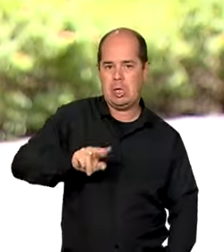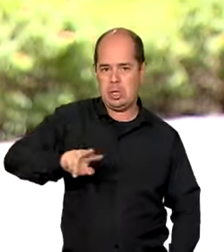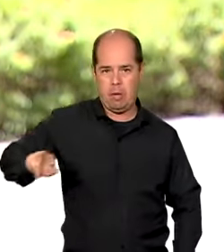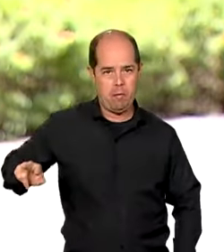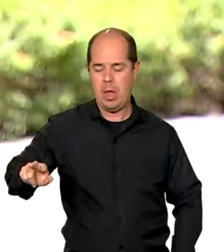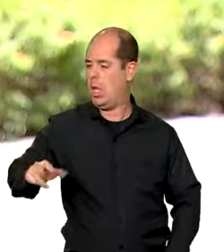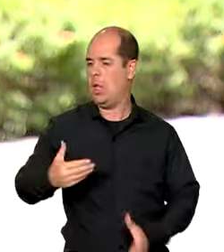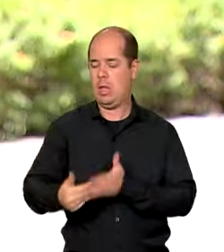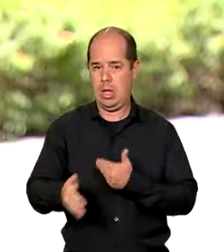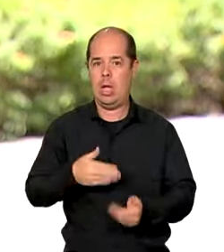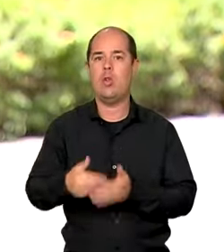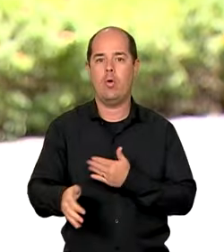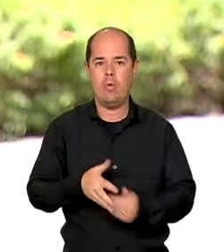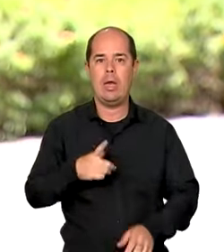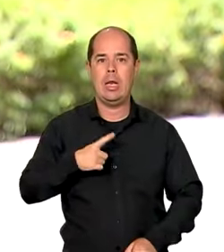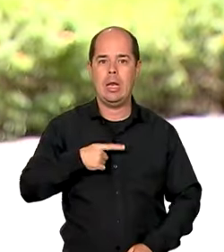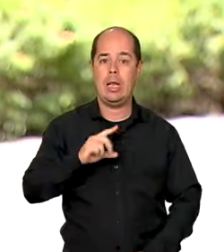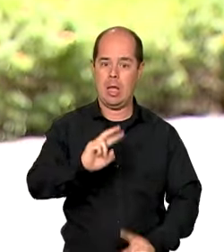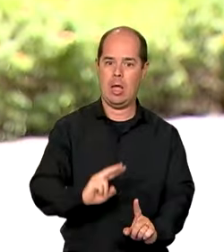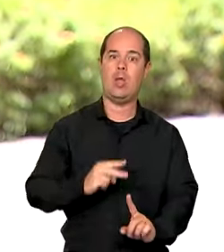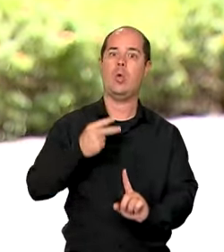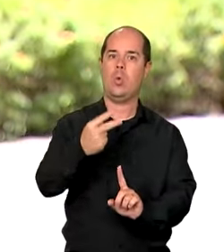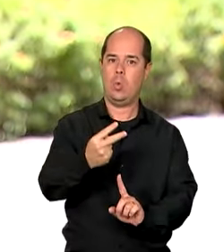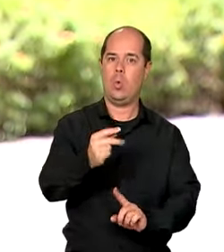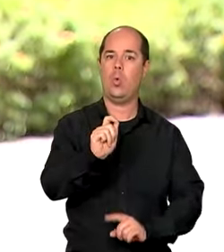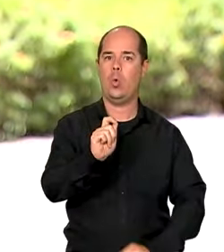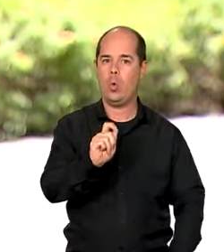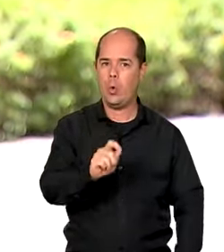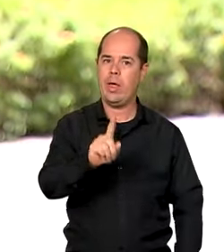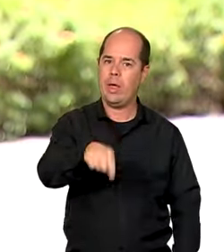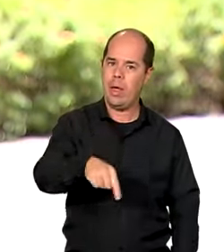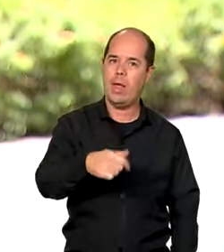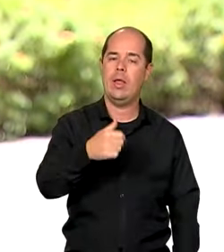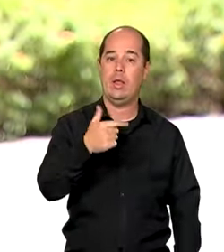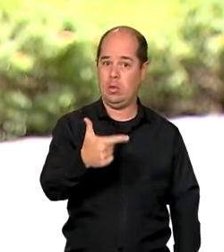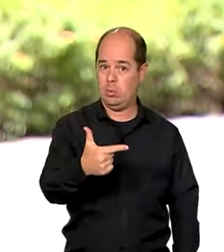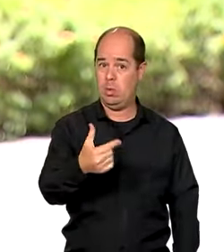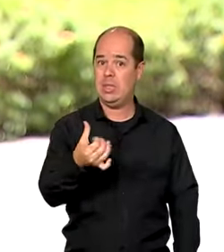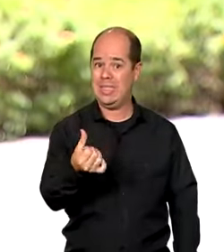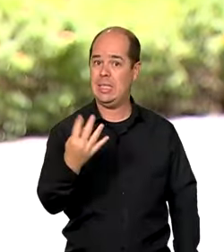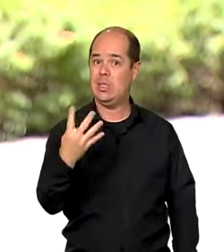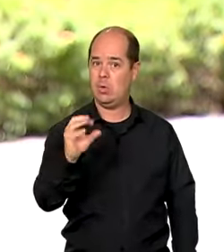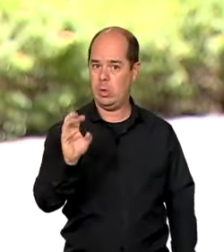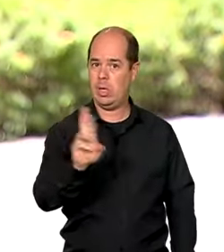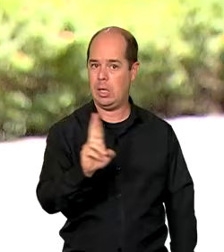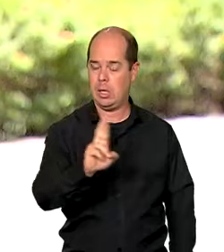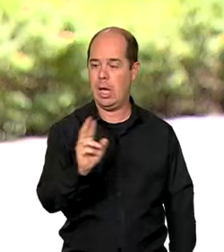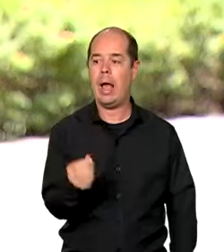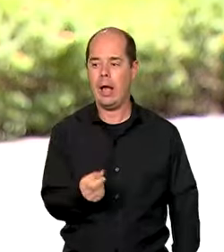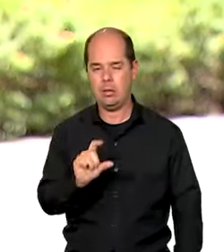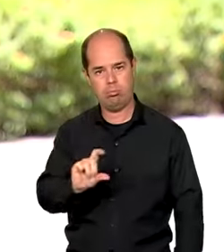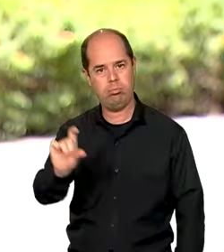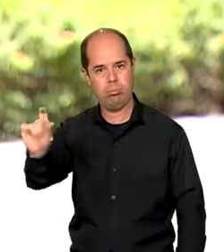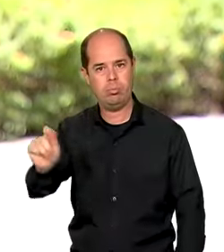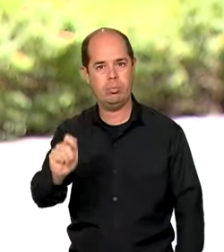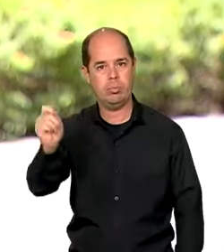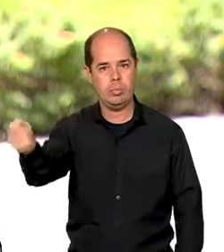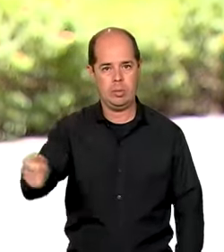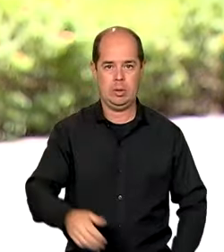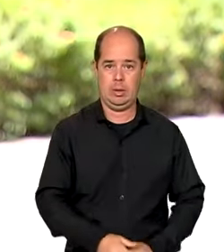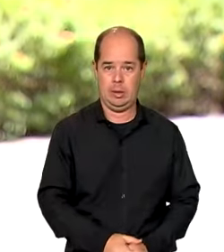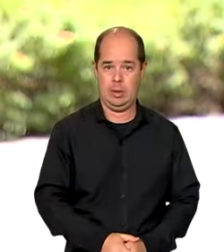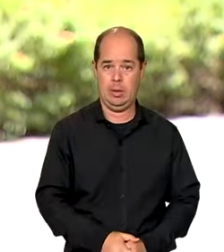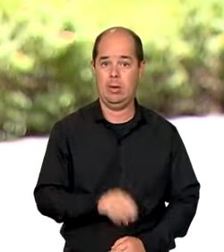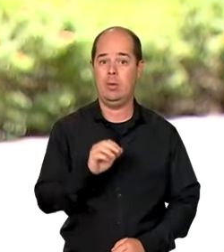extraordinário de R$ 2.640. O INSS é o responsável pela lista de contemplados.